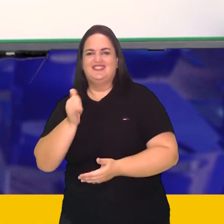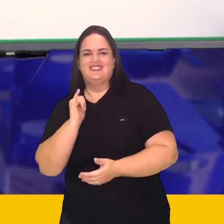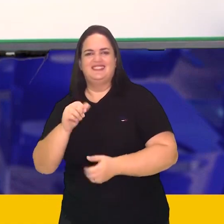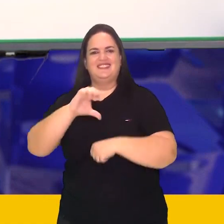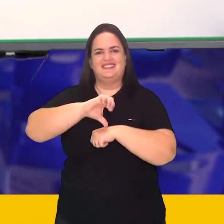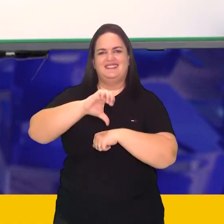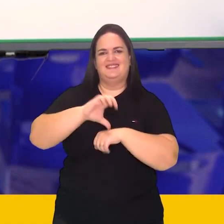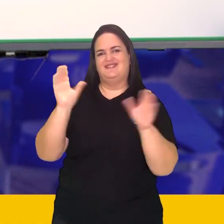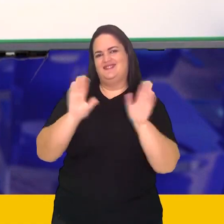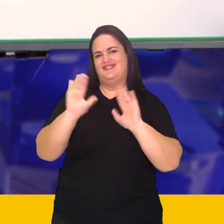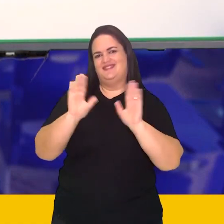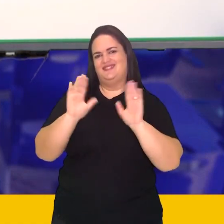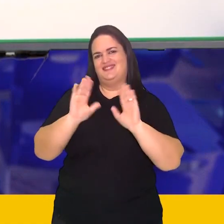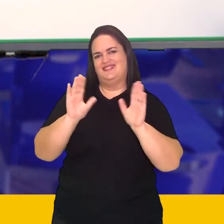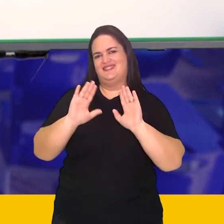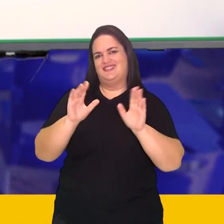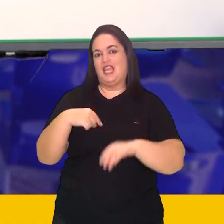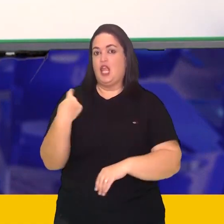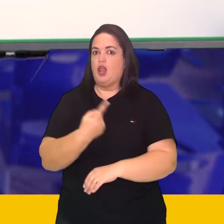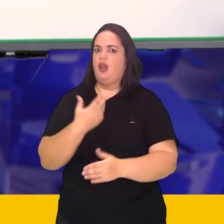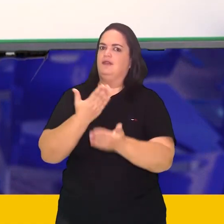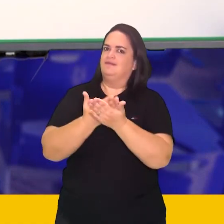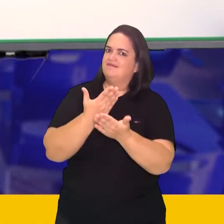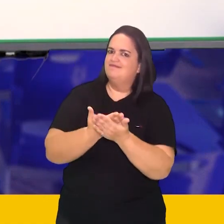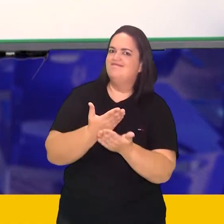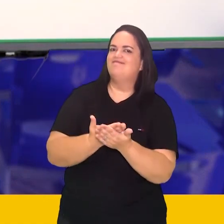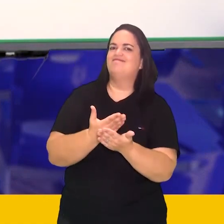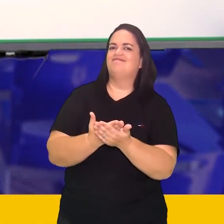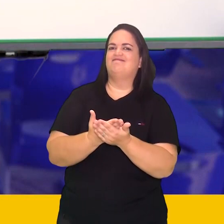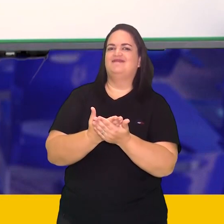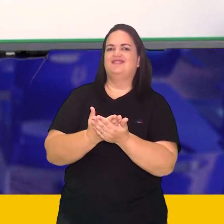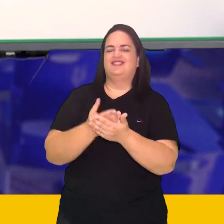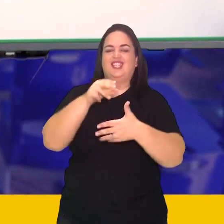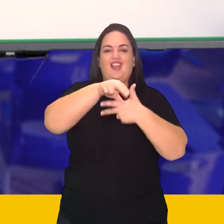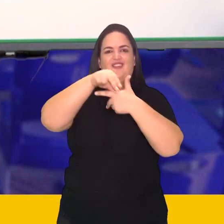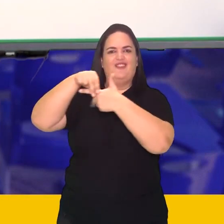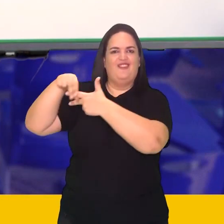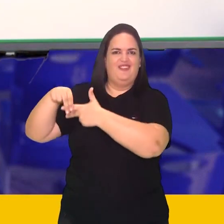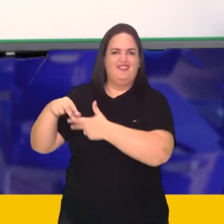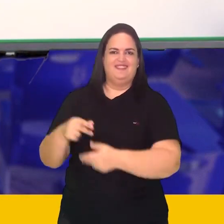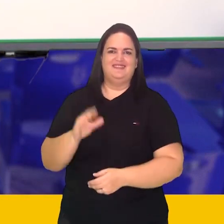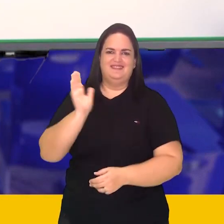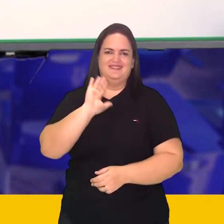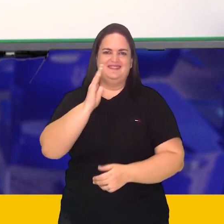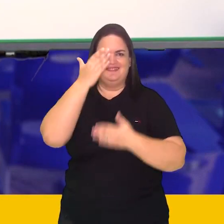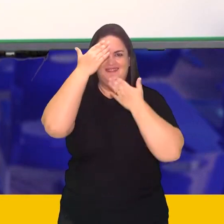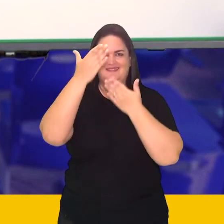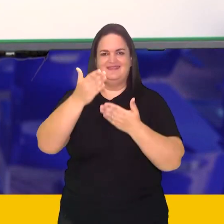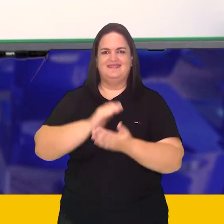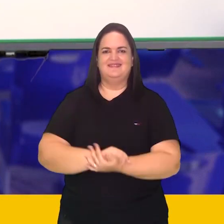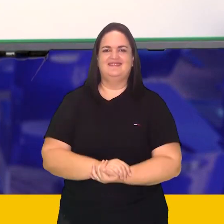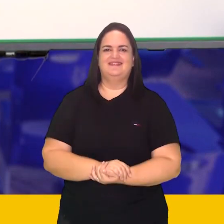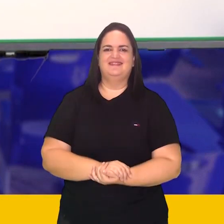Até a próxima, onde a gente vai estudar Cordel. Obrigado, pessoal. Obrigado, pessoal.